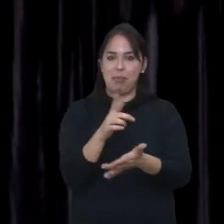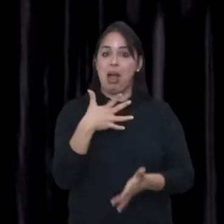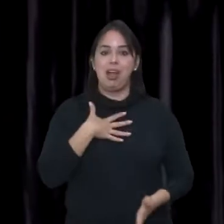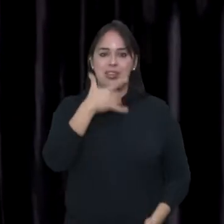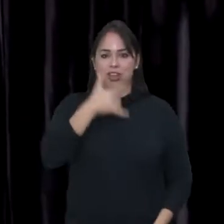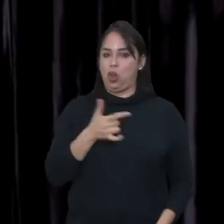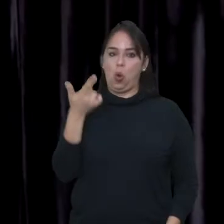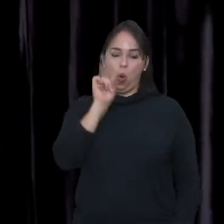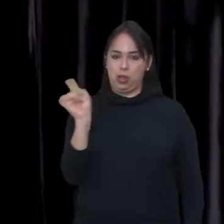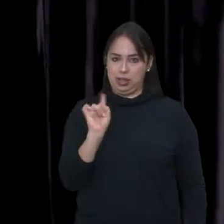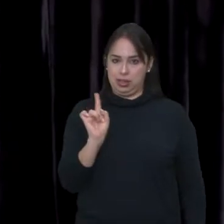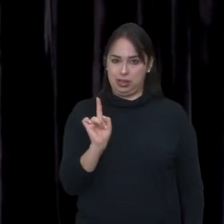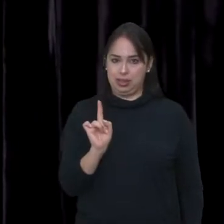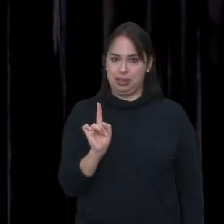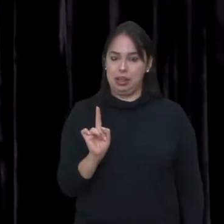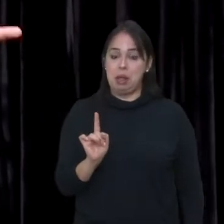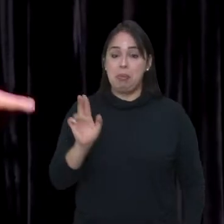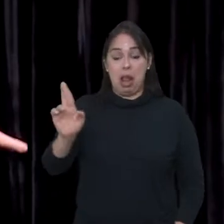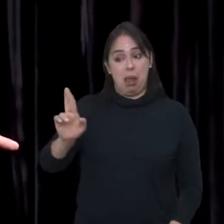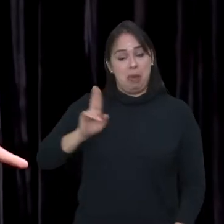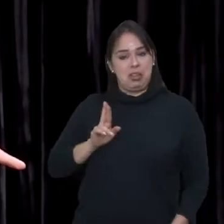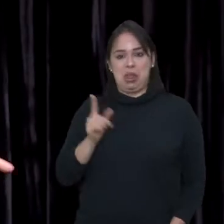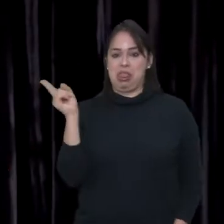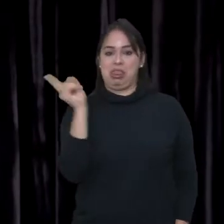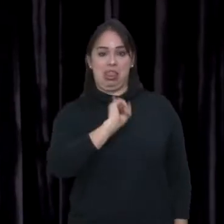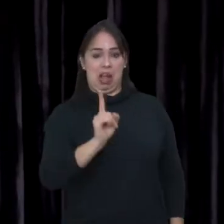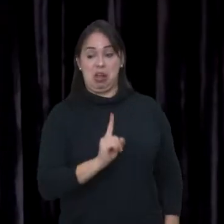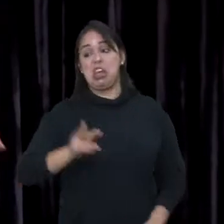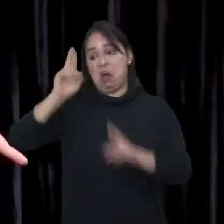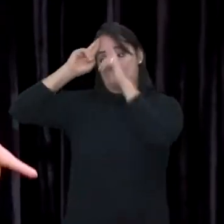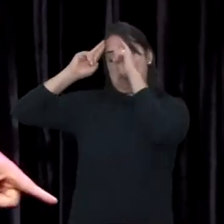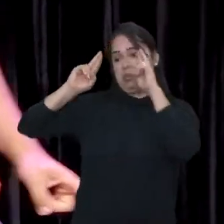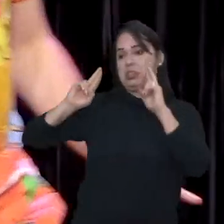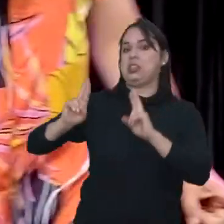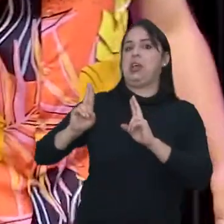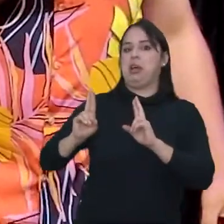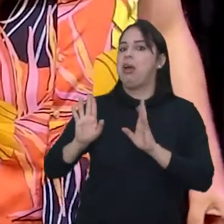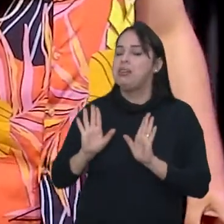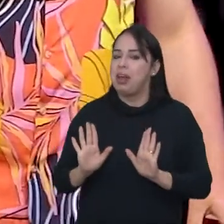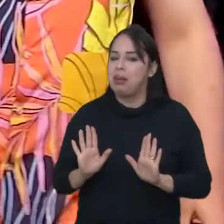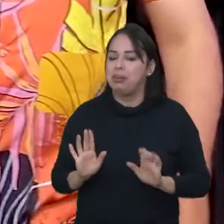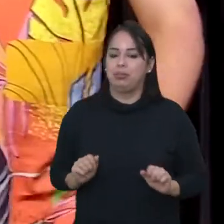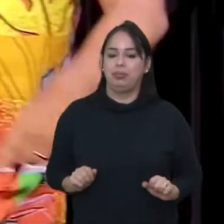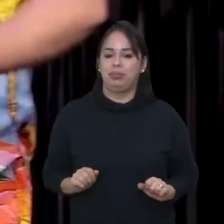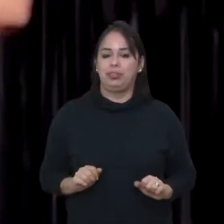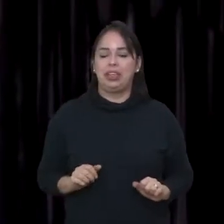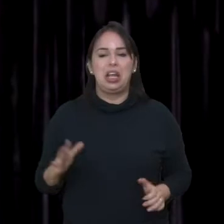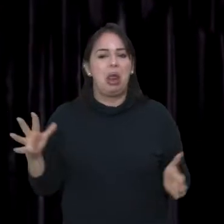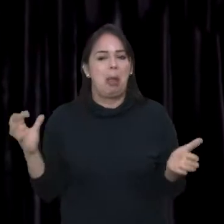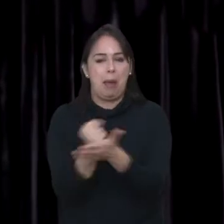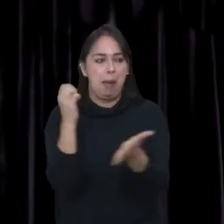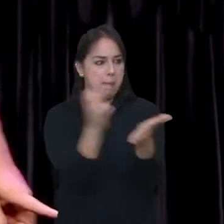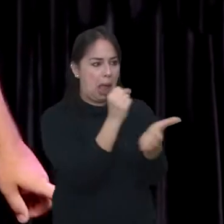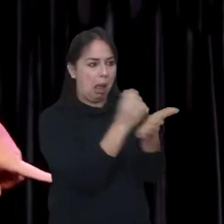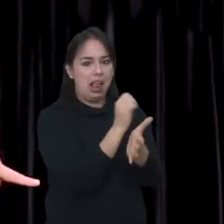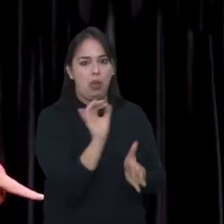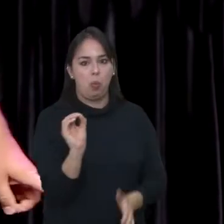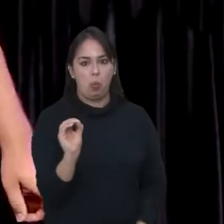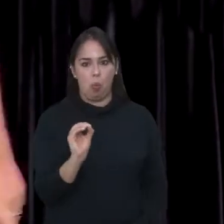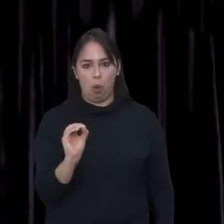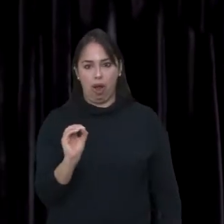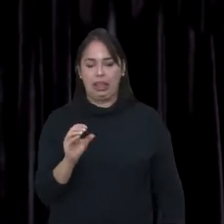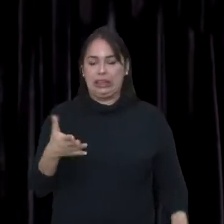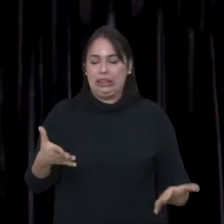que eu não conseguia. Que não é não. Eu sempre respeitei isso. E eu não conseguia pegar